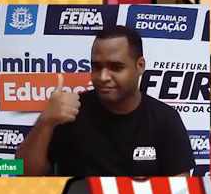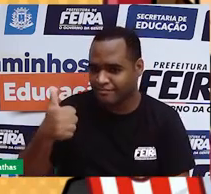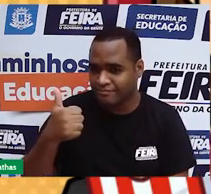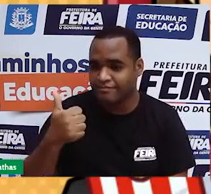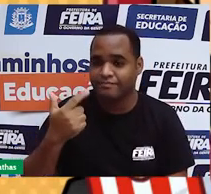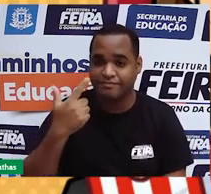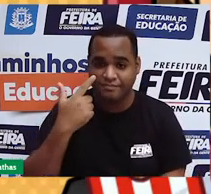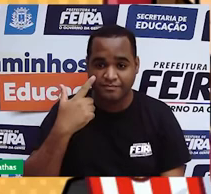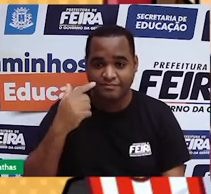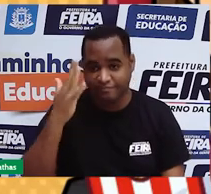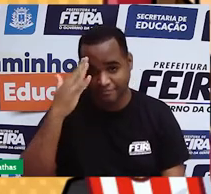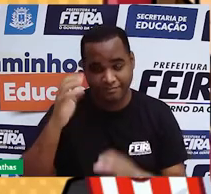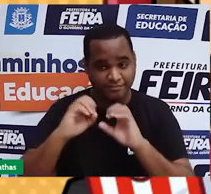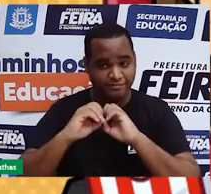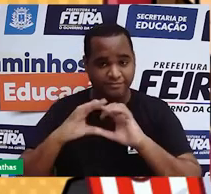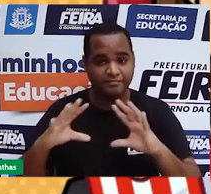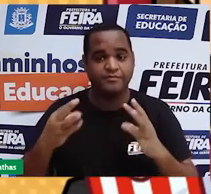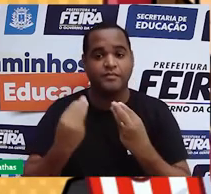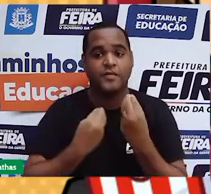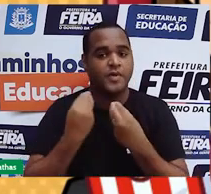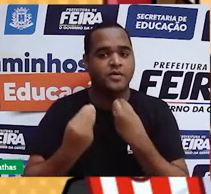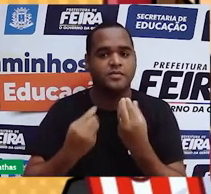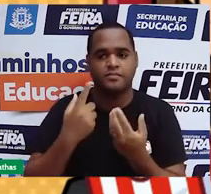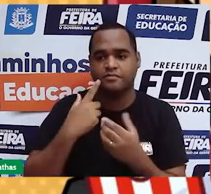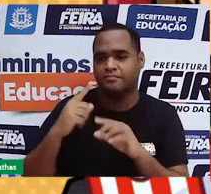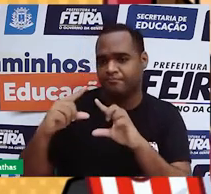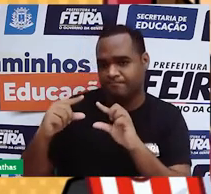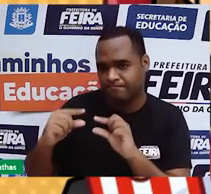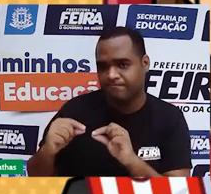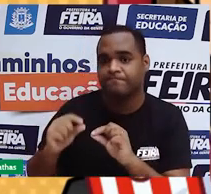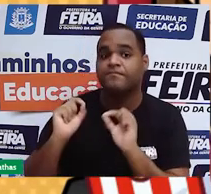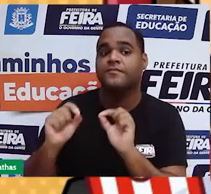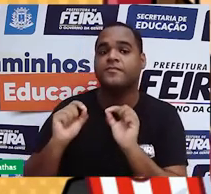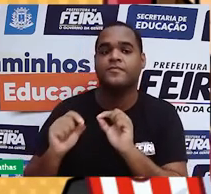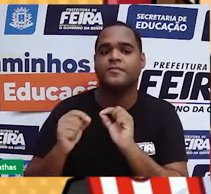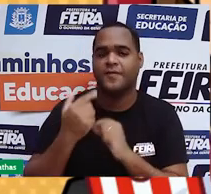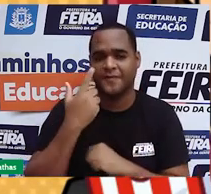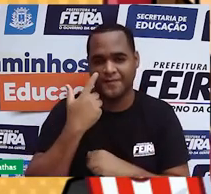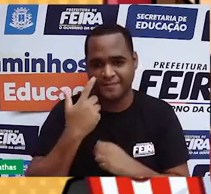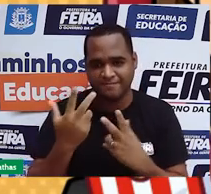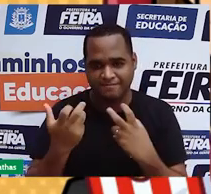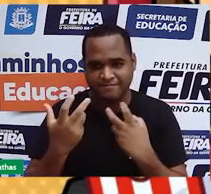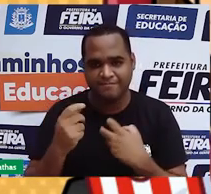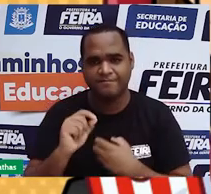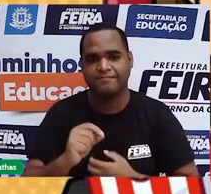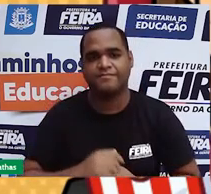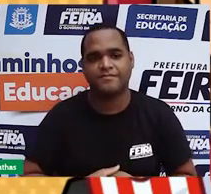se prepara e descubra o surpreendente mundo minúsculo que existe bem diante dos seus olhos.